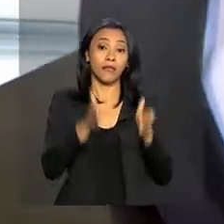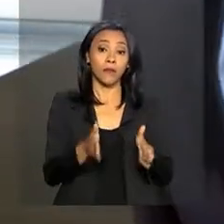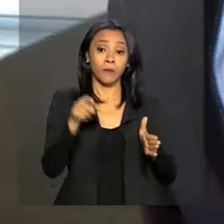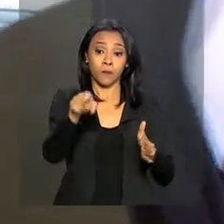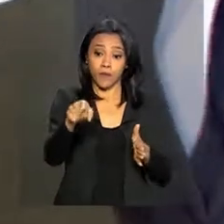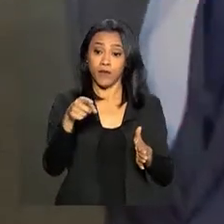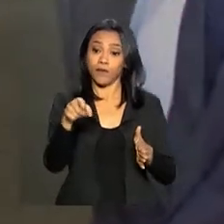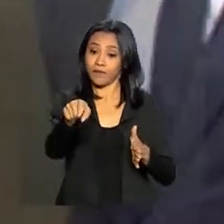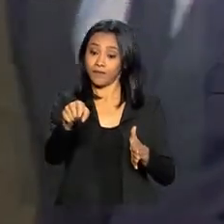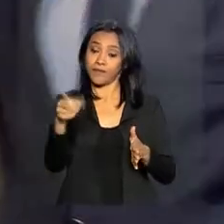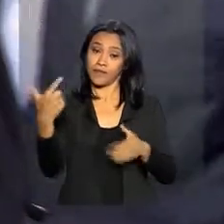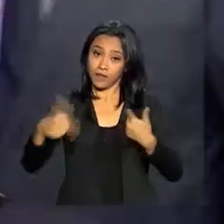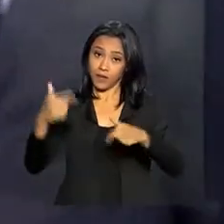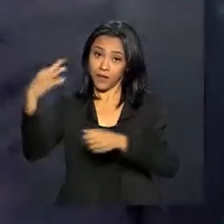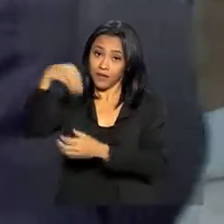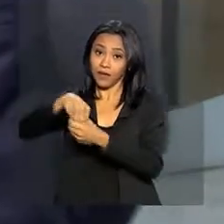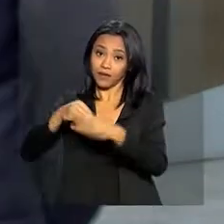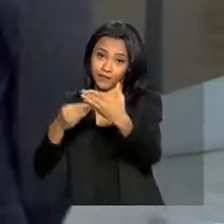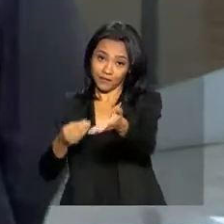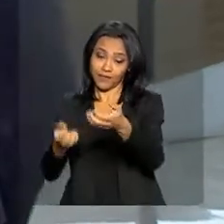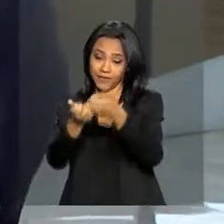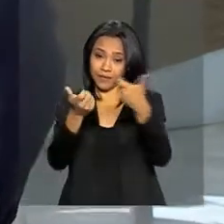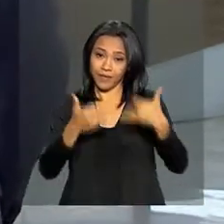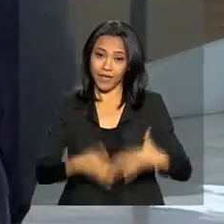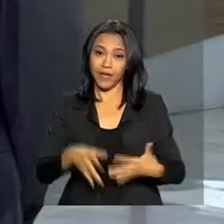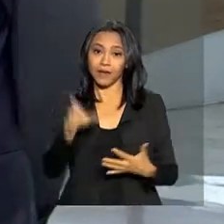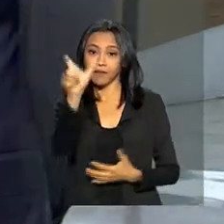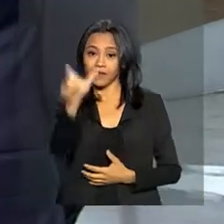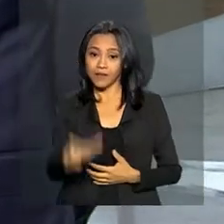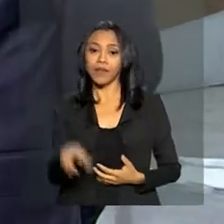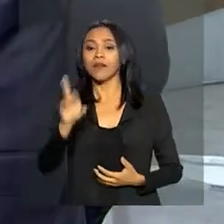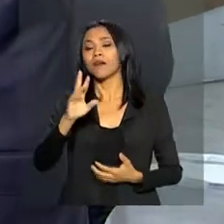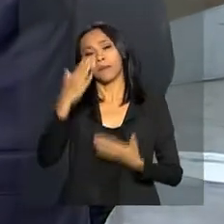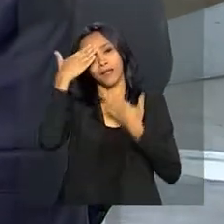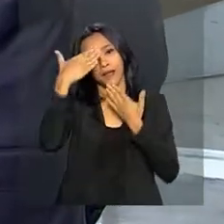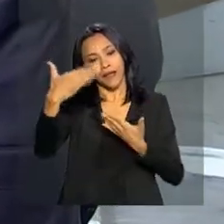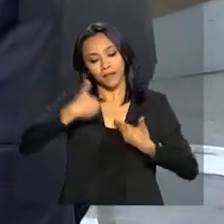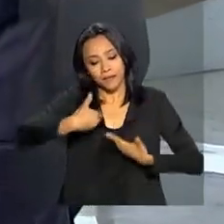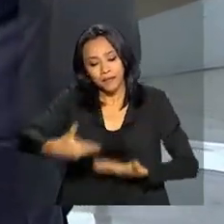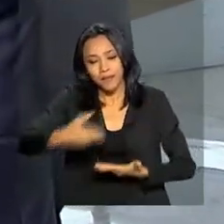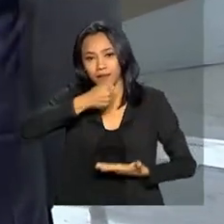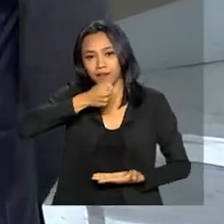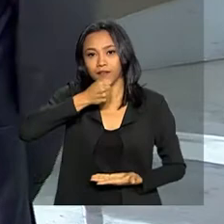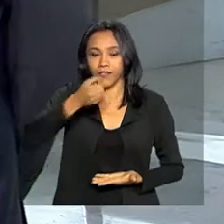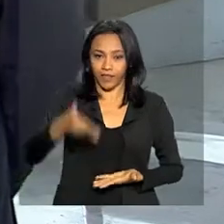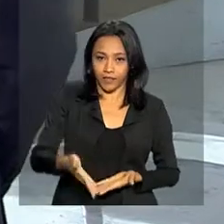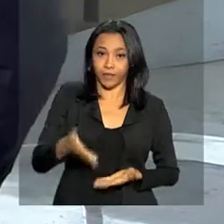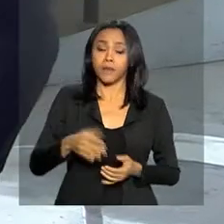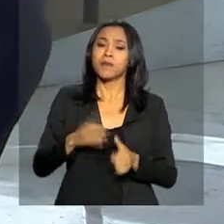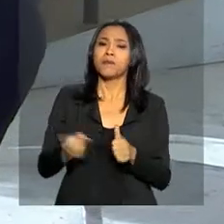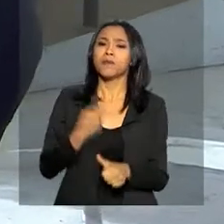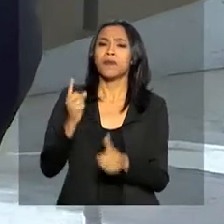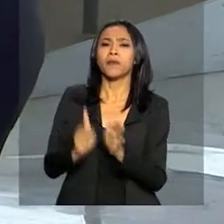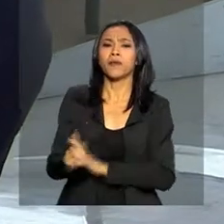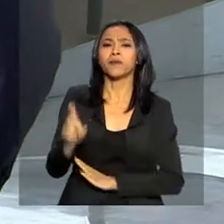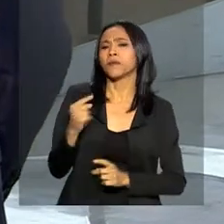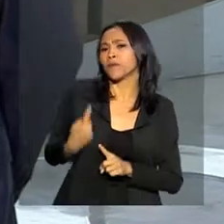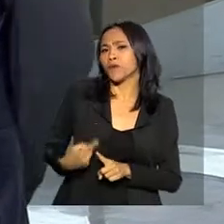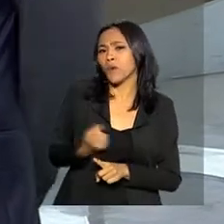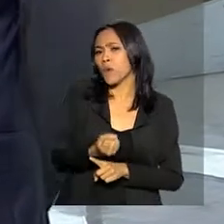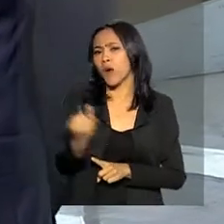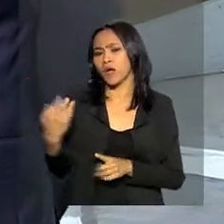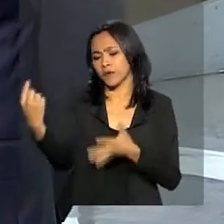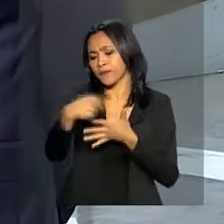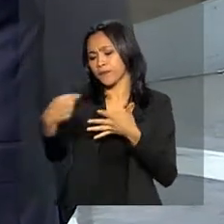integridade do Ministério, Renato Capanema. Renato, obrigado por receber a gente aqui. Eu queria que você falasse, então, primeiro, por quais ações o